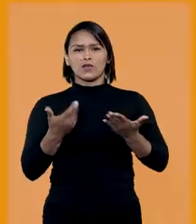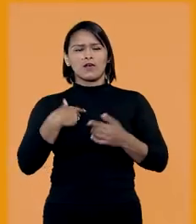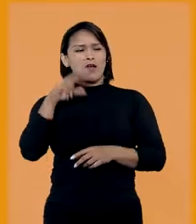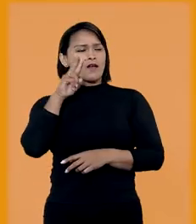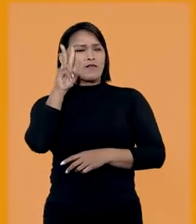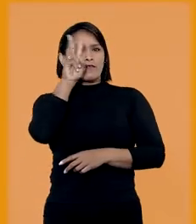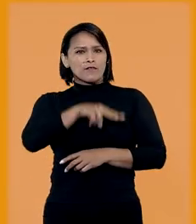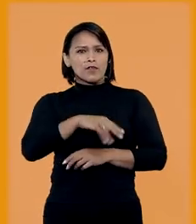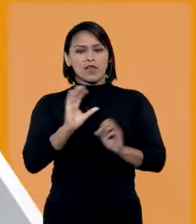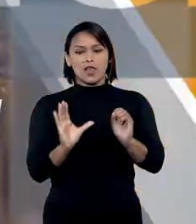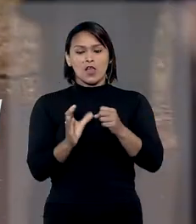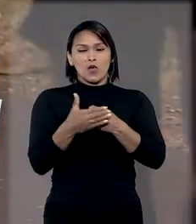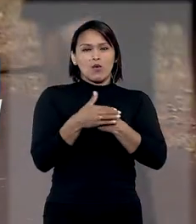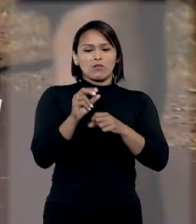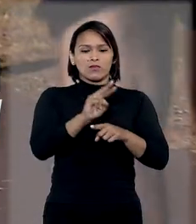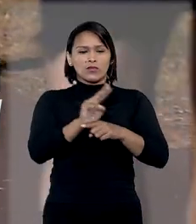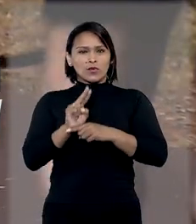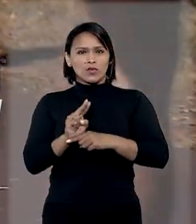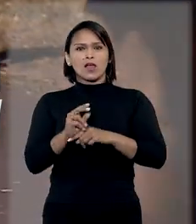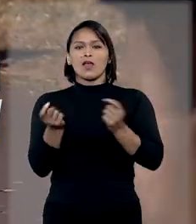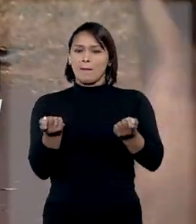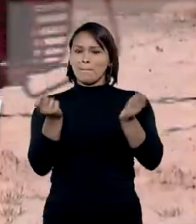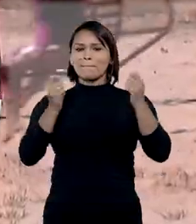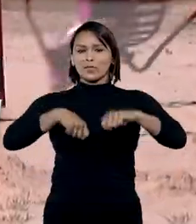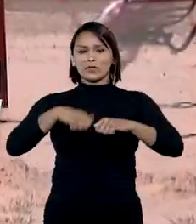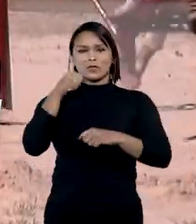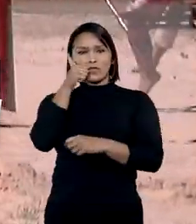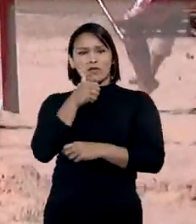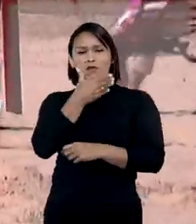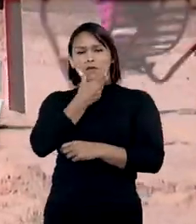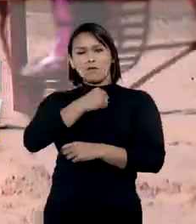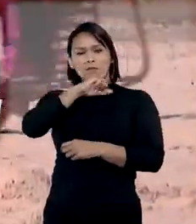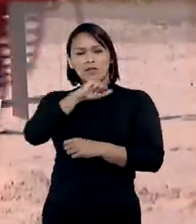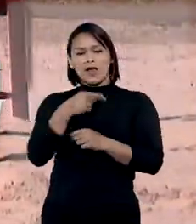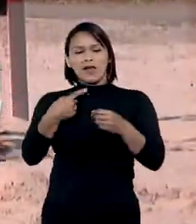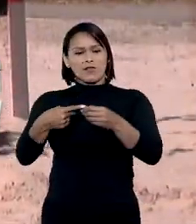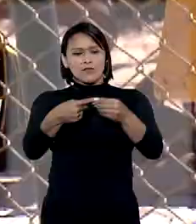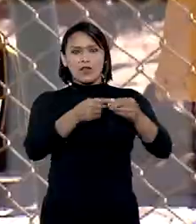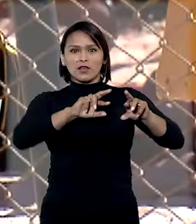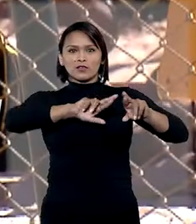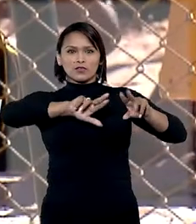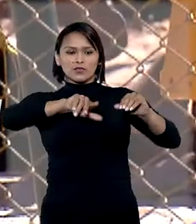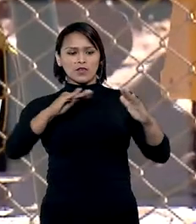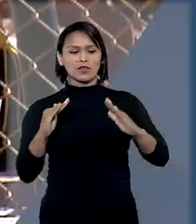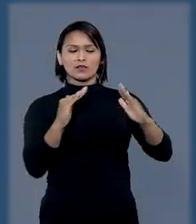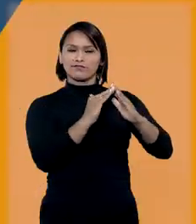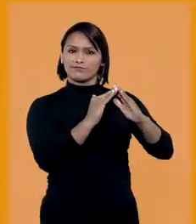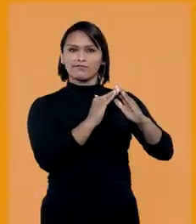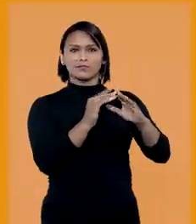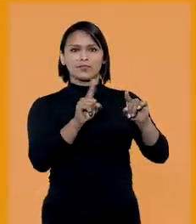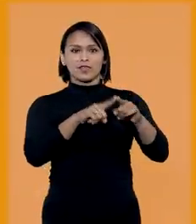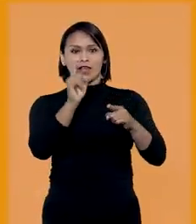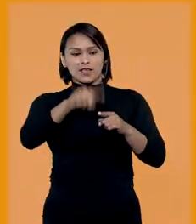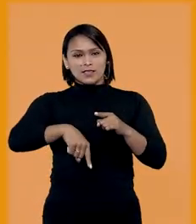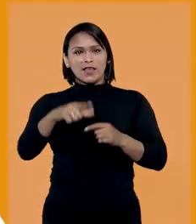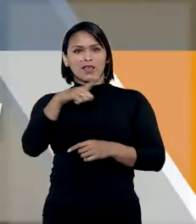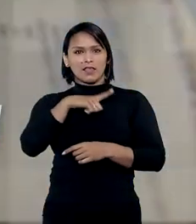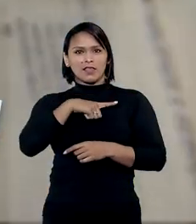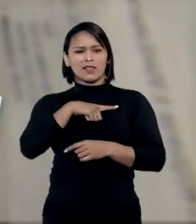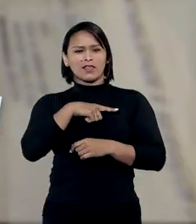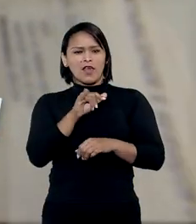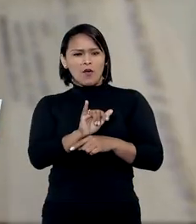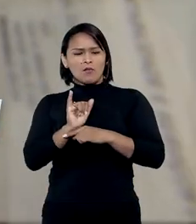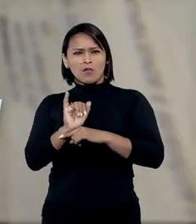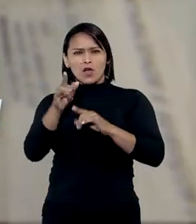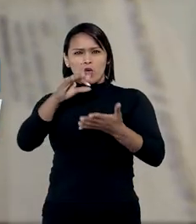você vai ver. Guarda compartilhada é possível, mesmo que pais morem em cidades diferentes. Se tiver